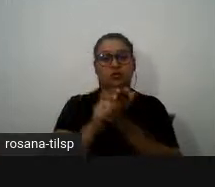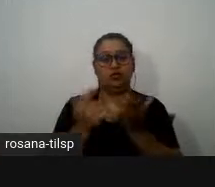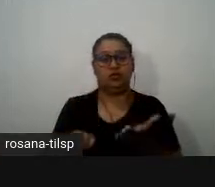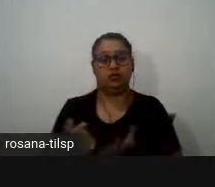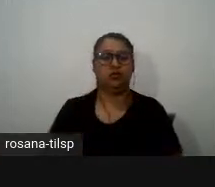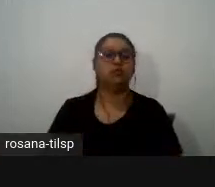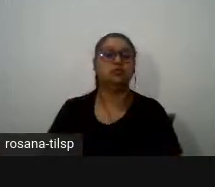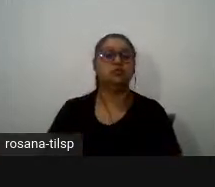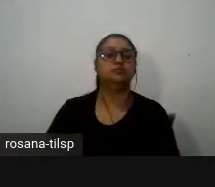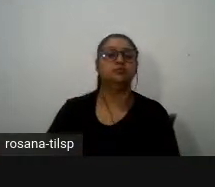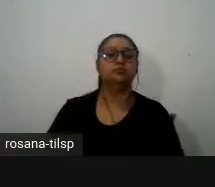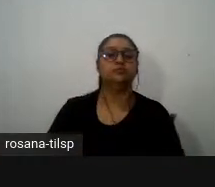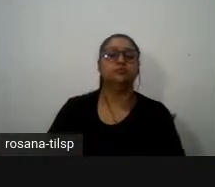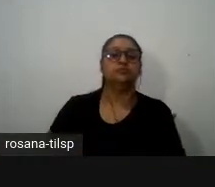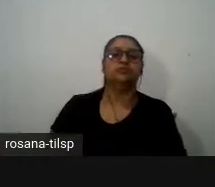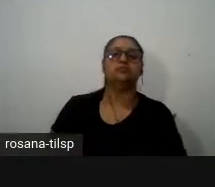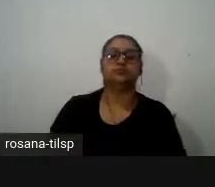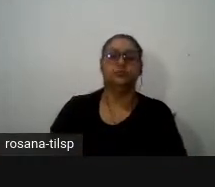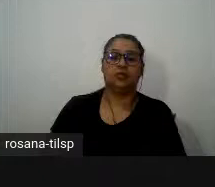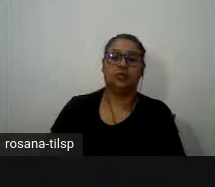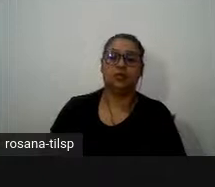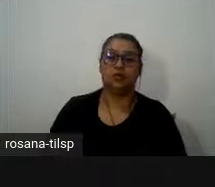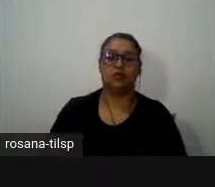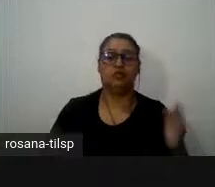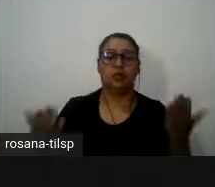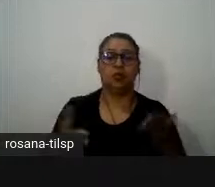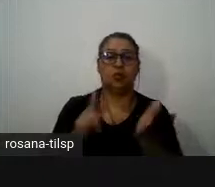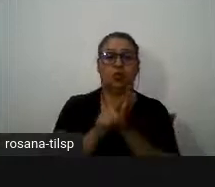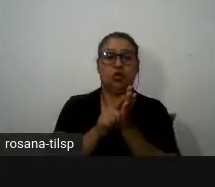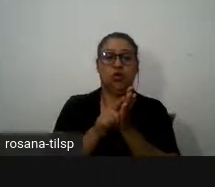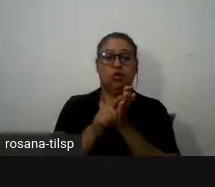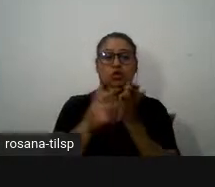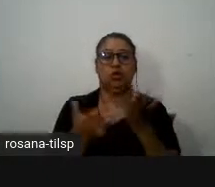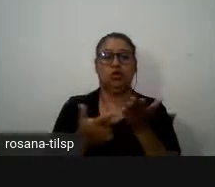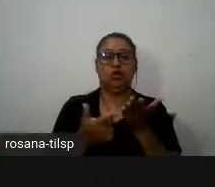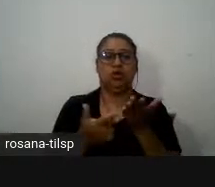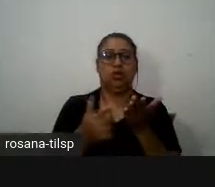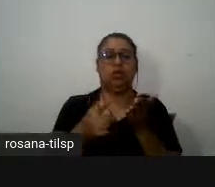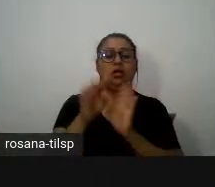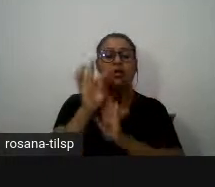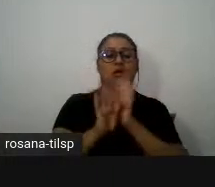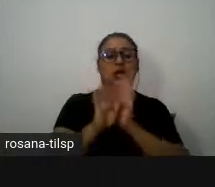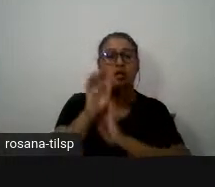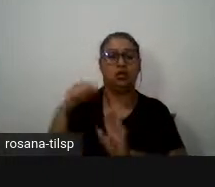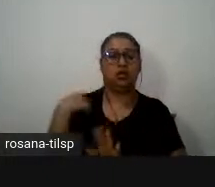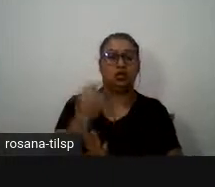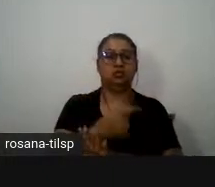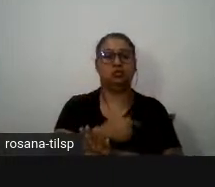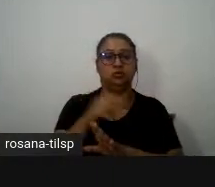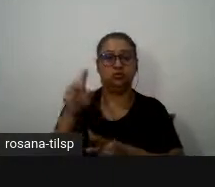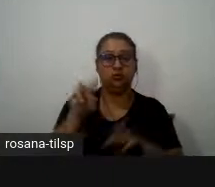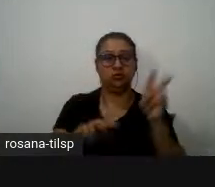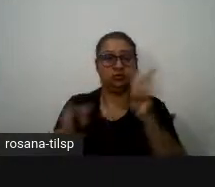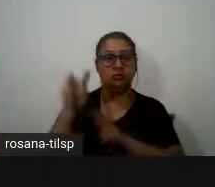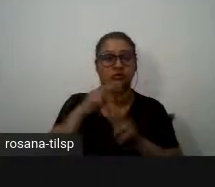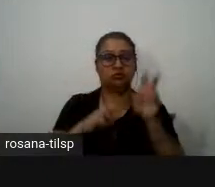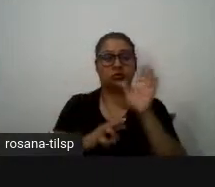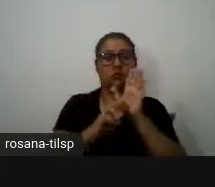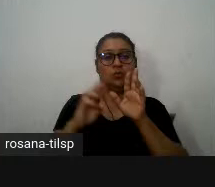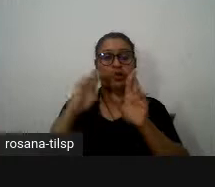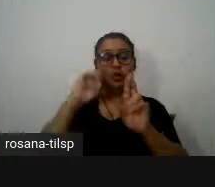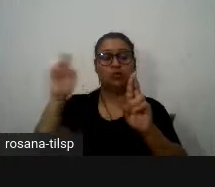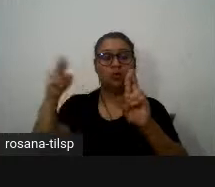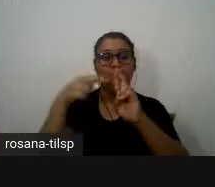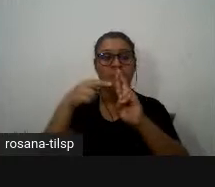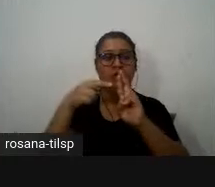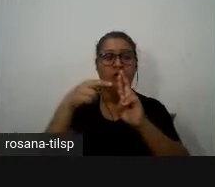passando agora para o nível textual o conteúdo temático nós observamos é sobretudo uma referência constante obviamente